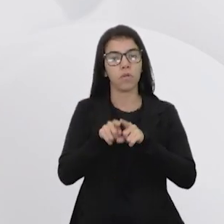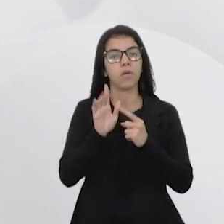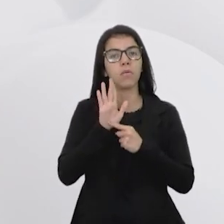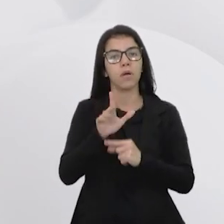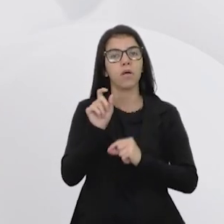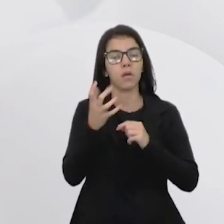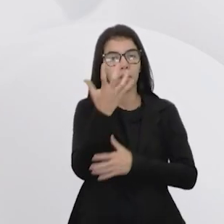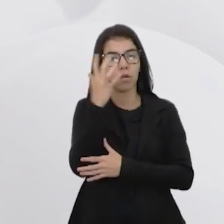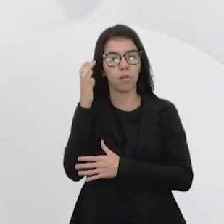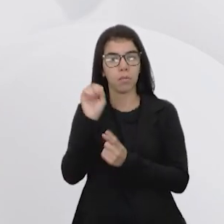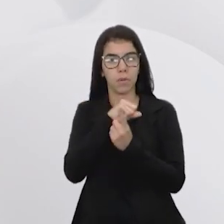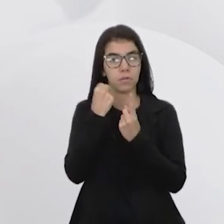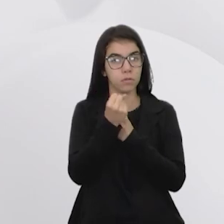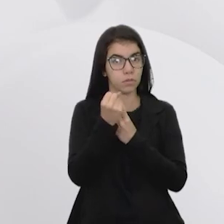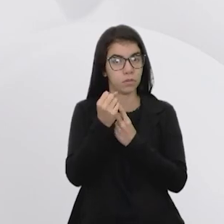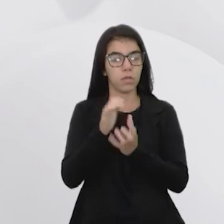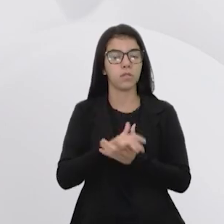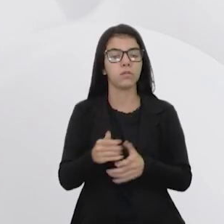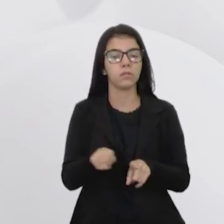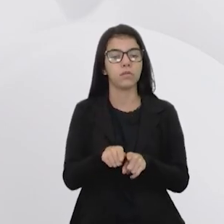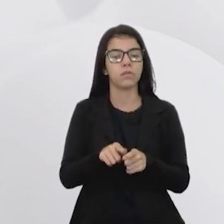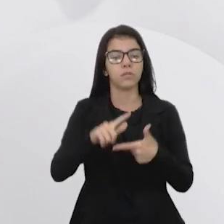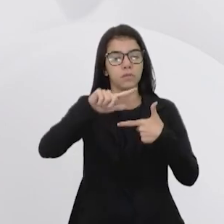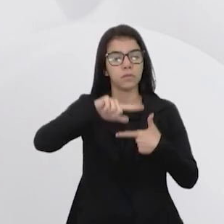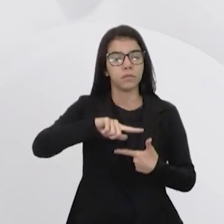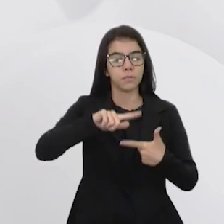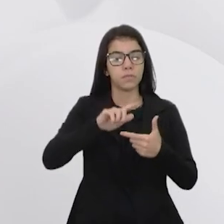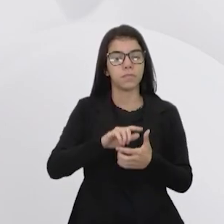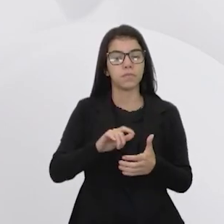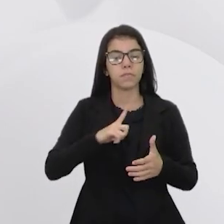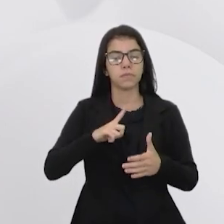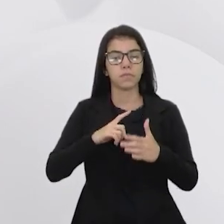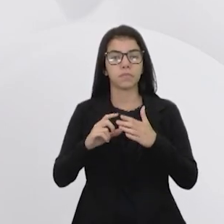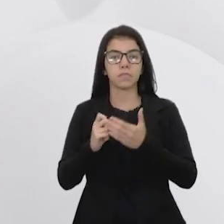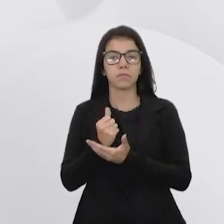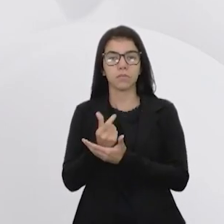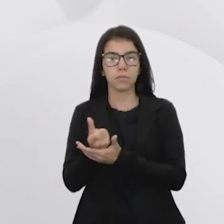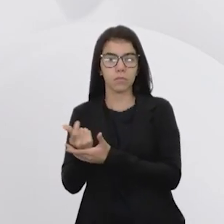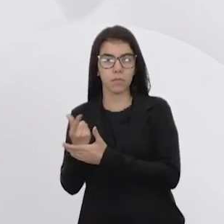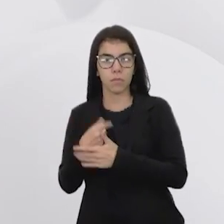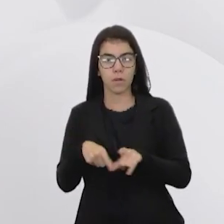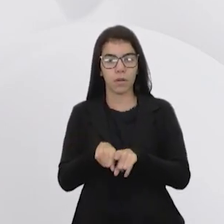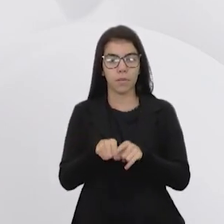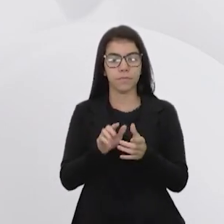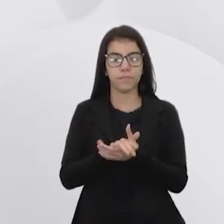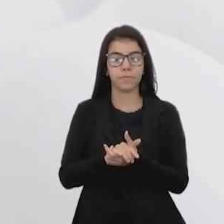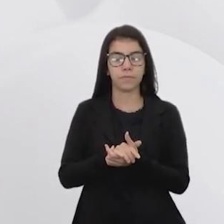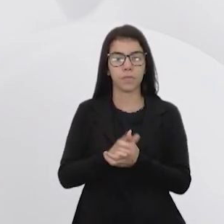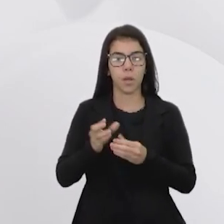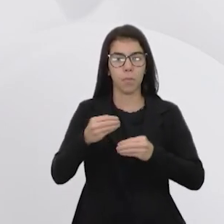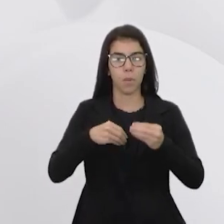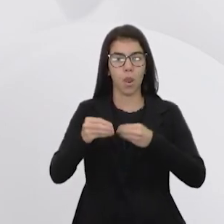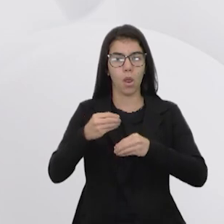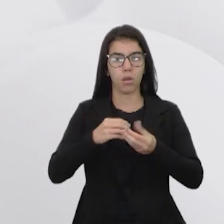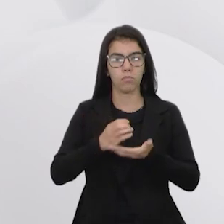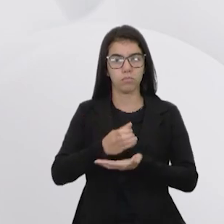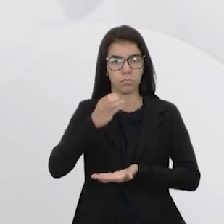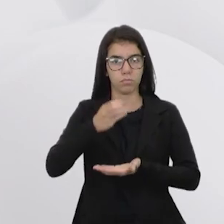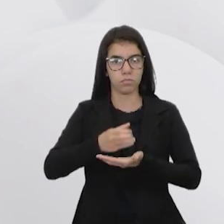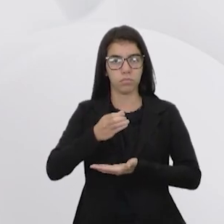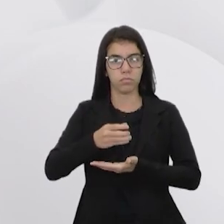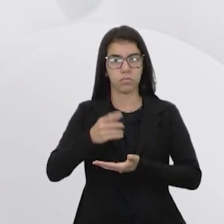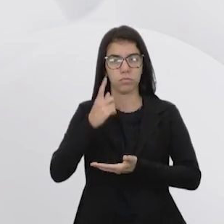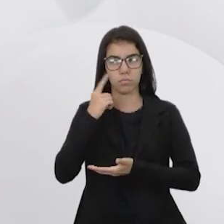ambiental para a sociedade. Depois, logo abaixo, eu tenho um comércio. O aparece ali na imagem? Monte de plástico, né? De garrafa de plástico.